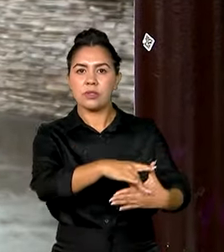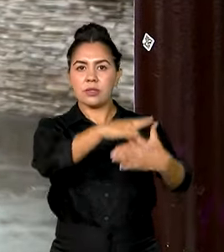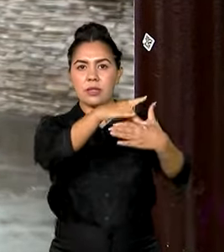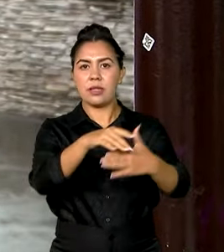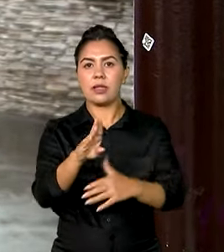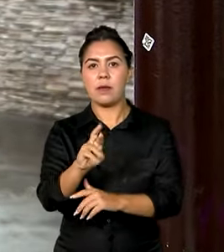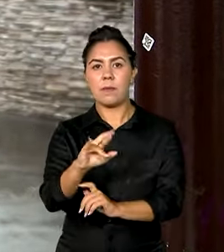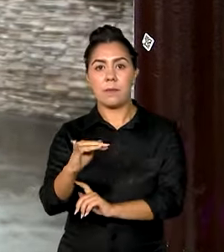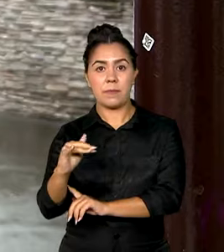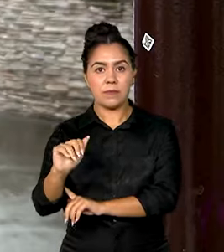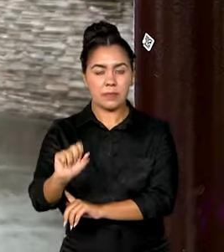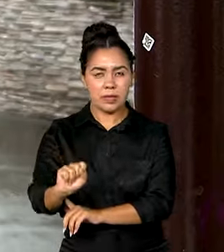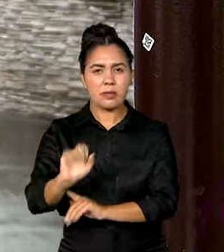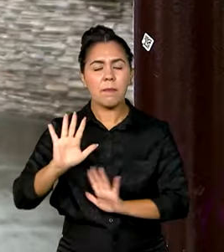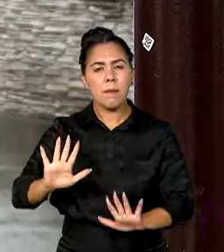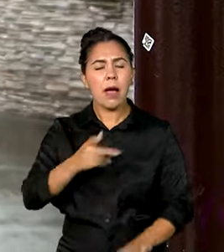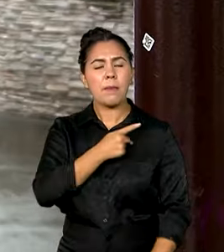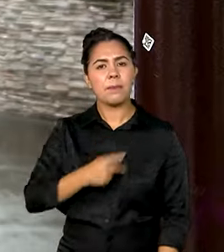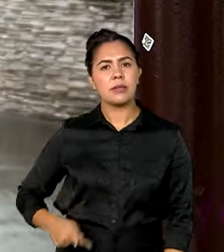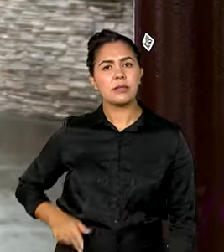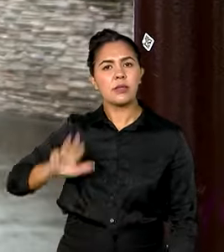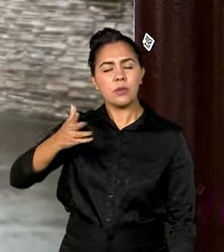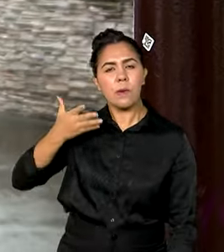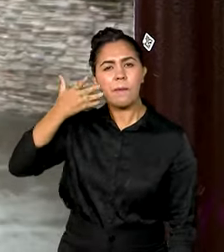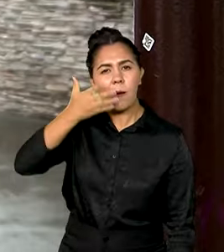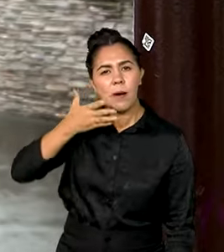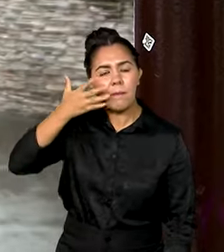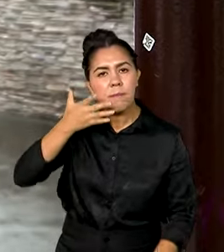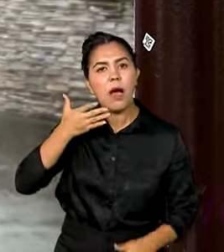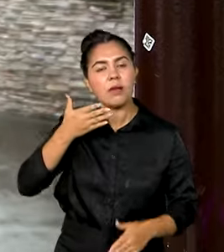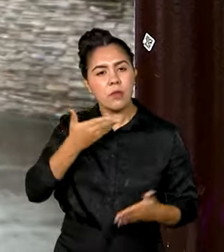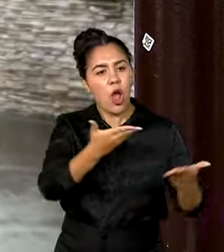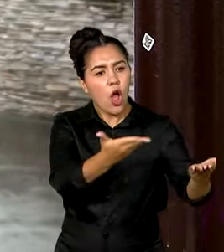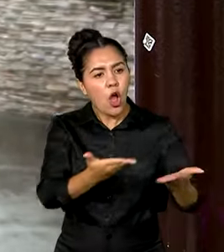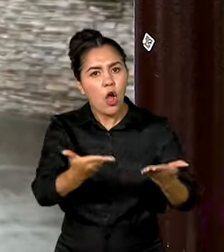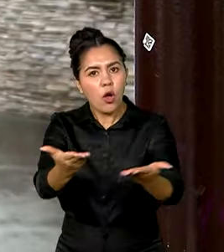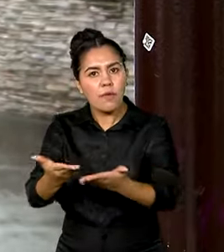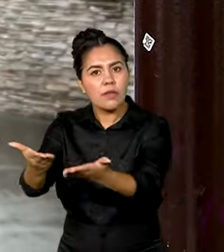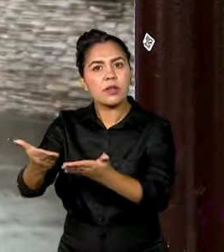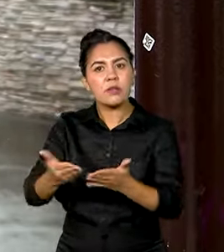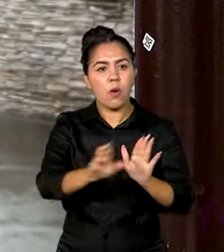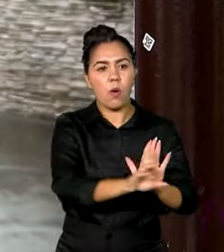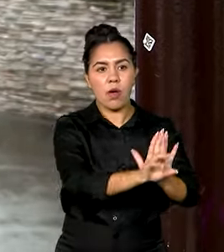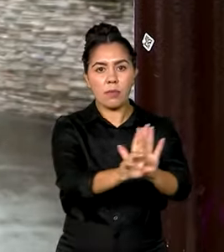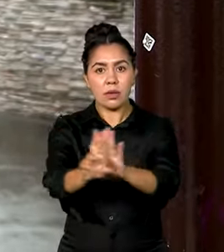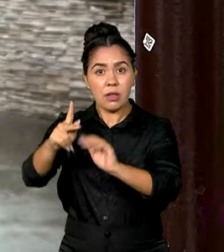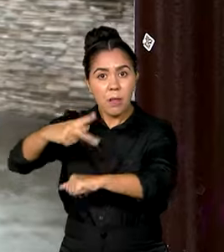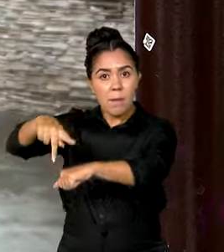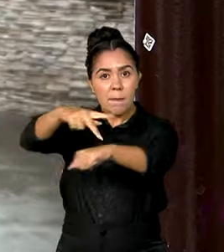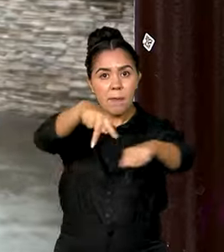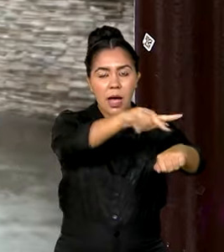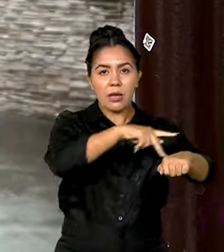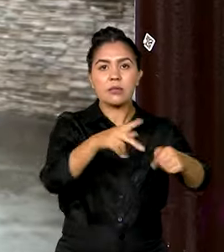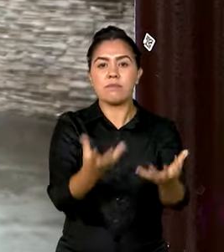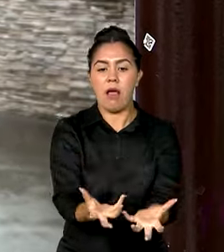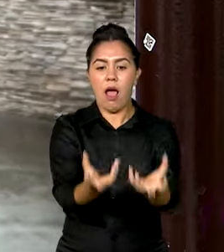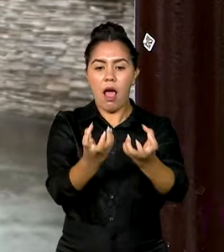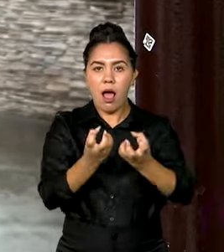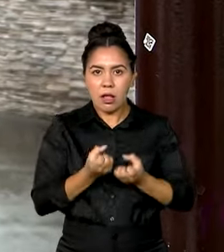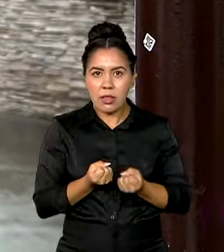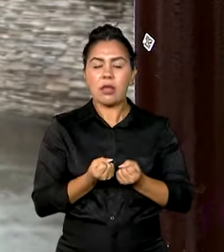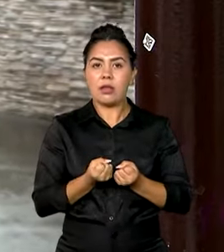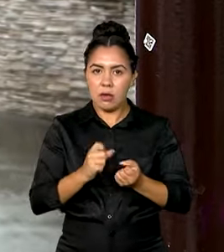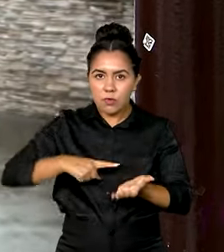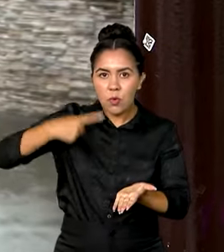BRICS. No discurso, Lula convidou os países membros a aderirem à Aliança Global contra a Fome e destacou a importância do